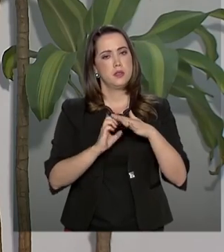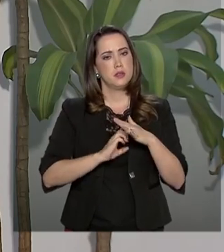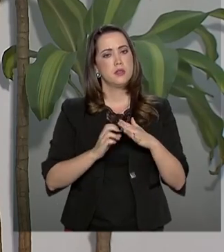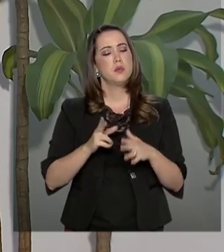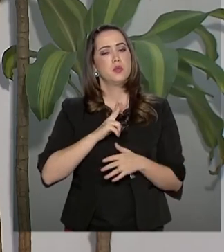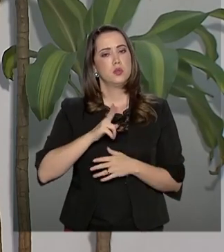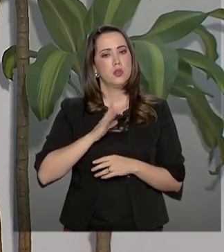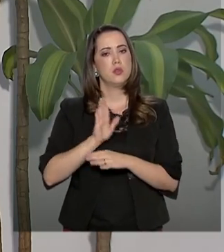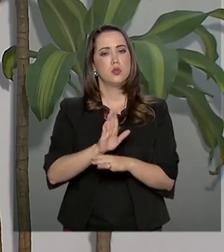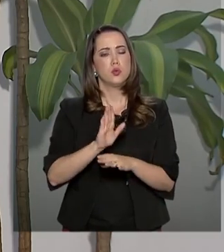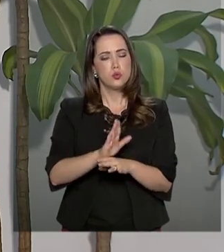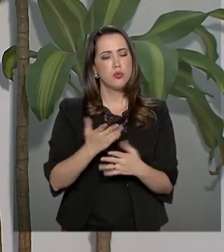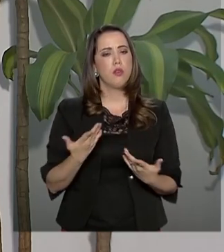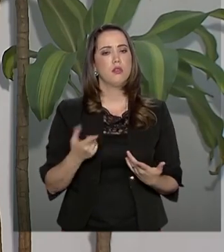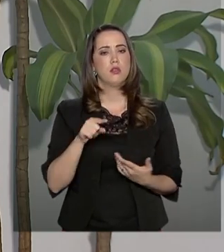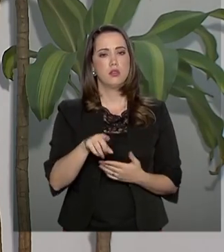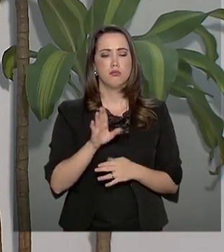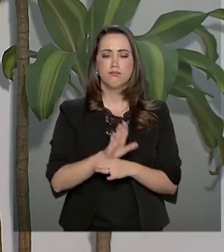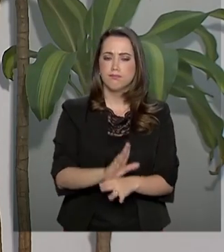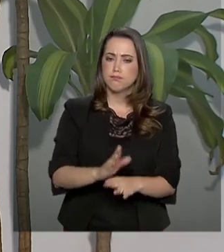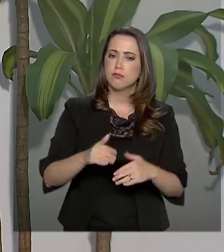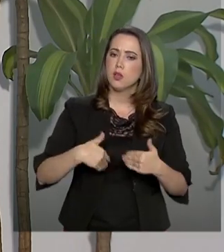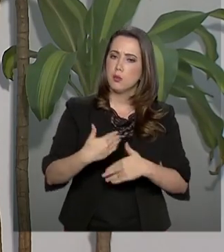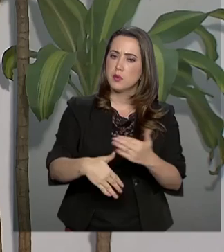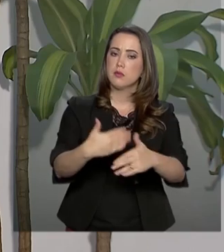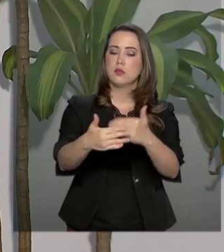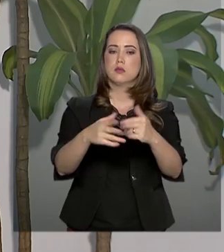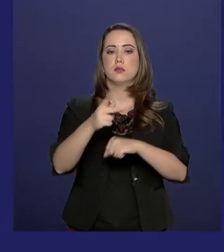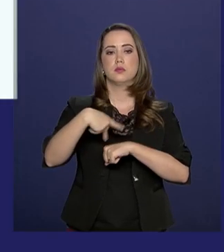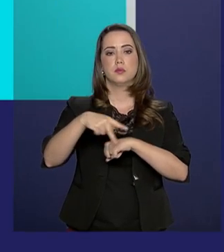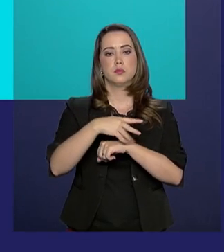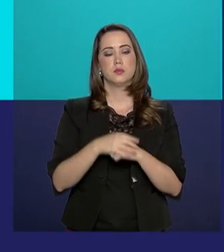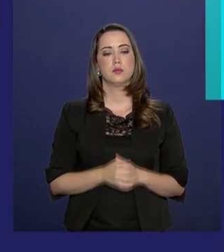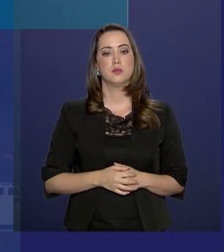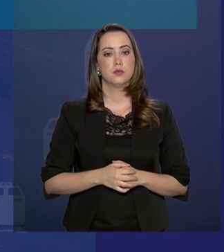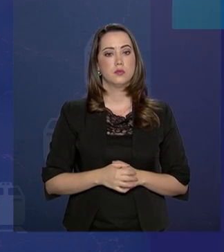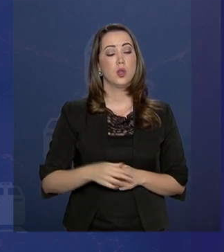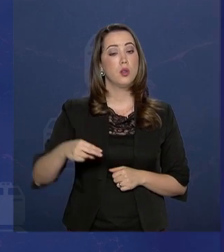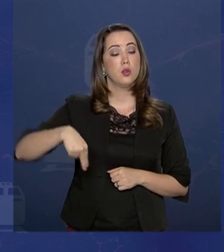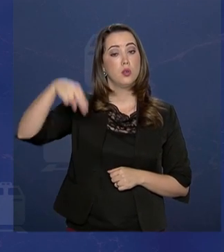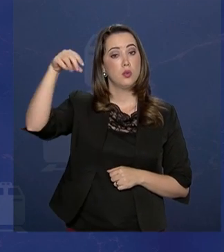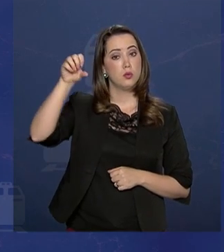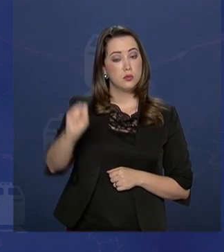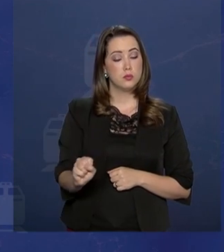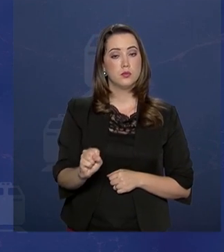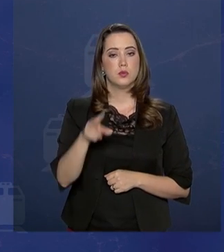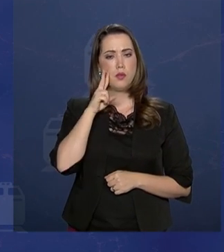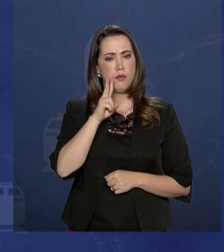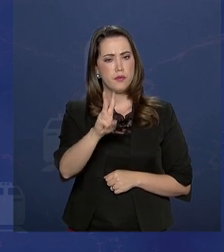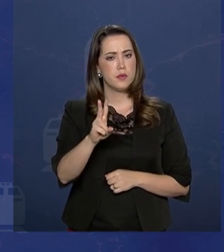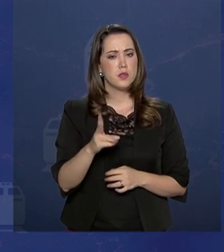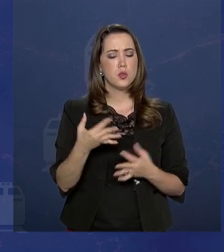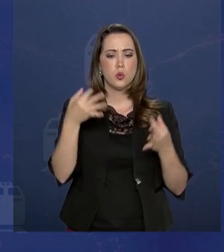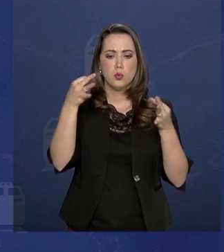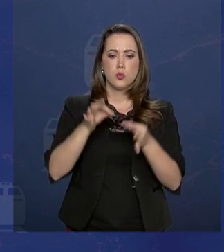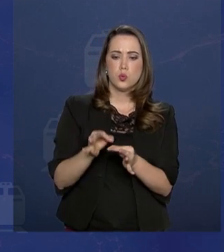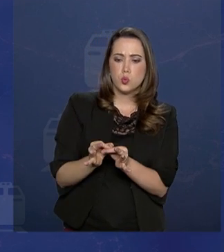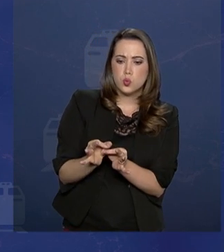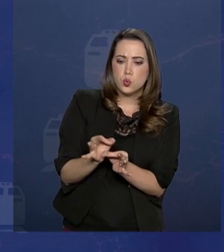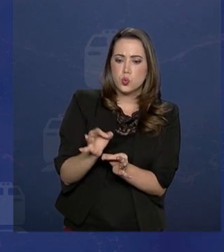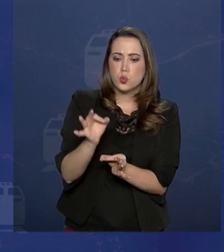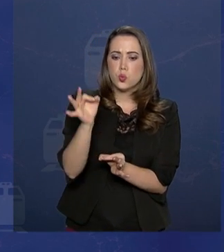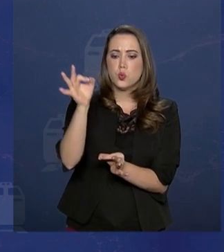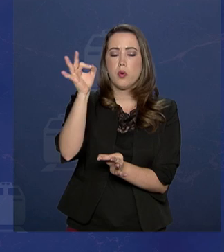vir colaborar, quer vir contribuir para o crescimento do país. A Norte-Sul, considerada a espinha dorsal do